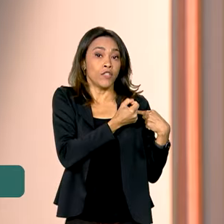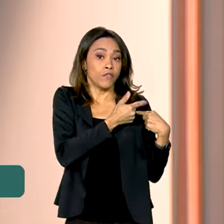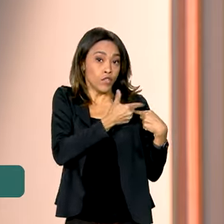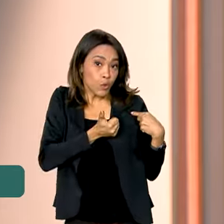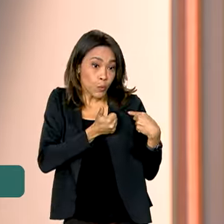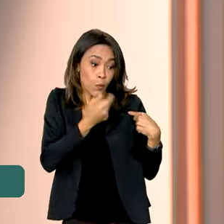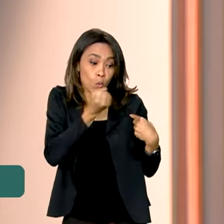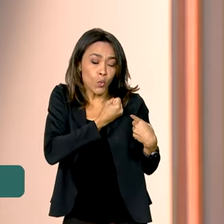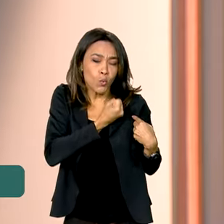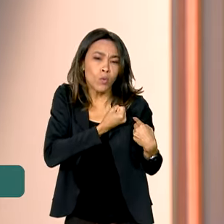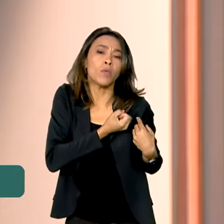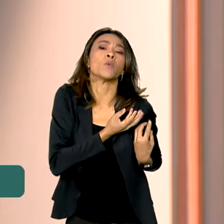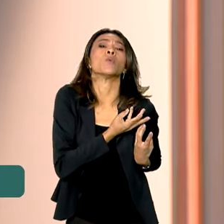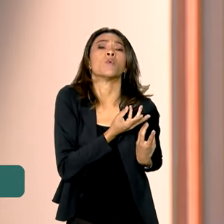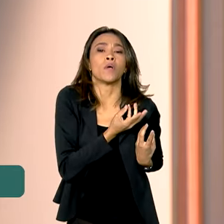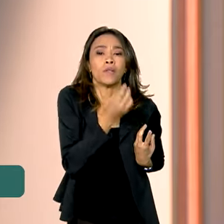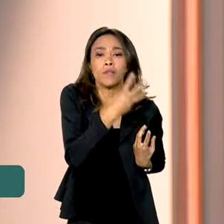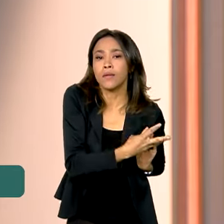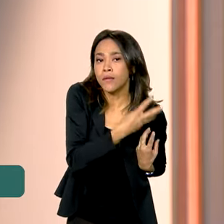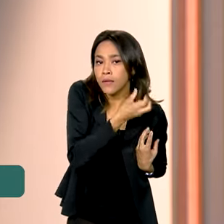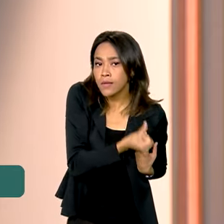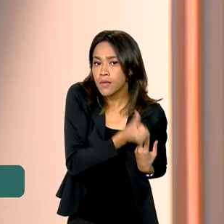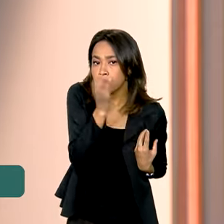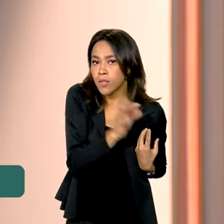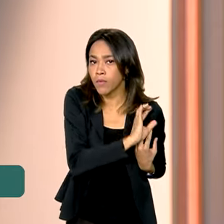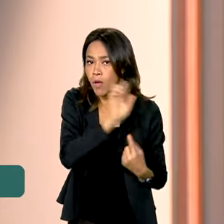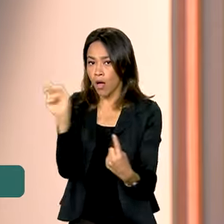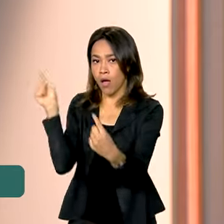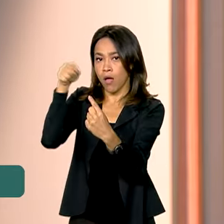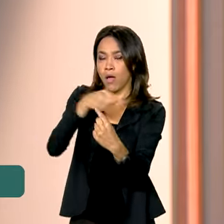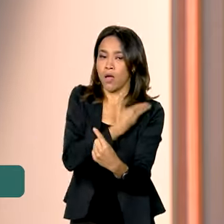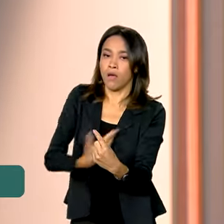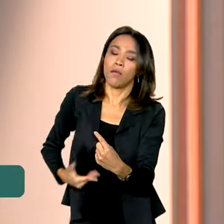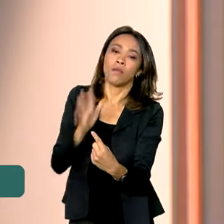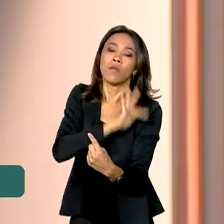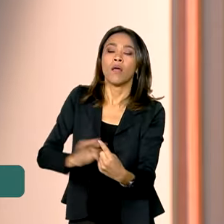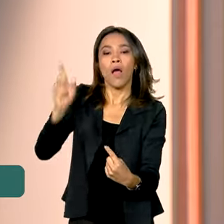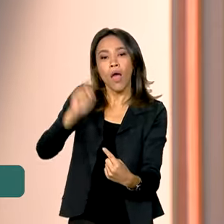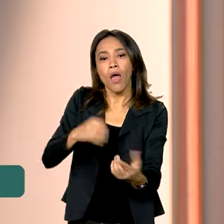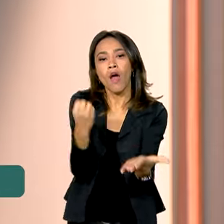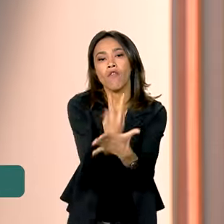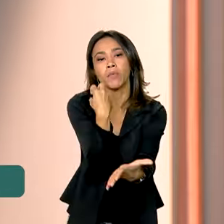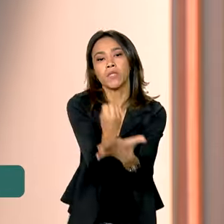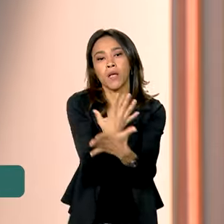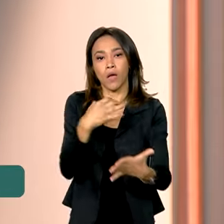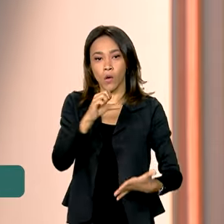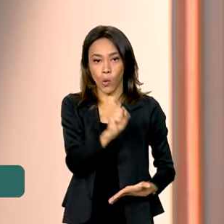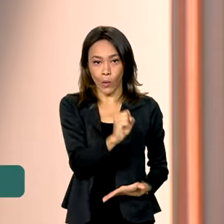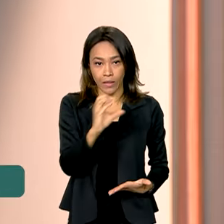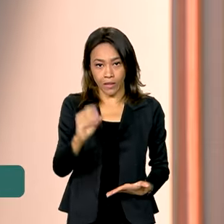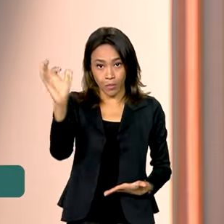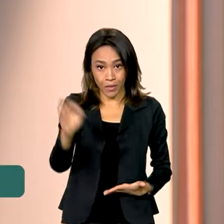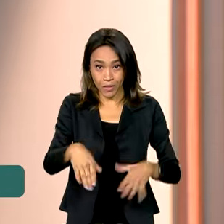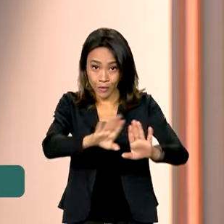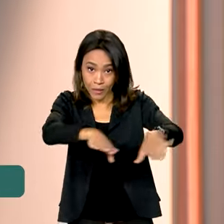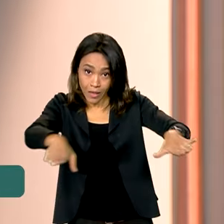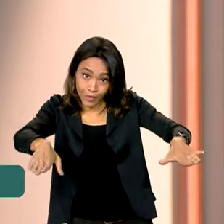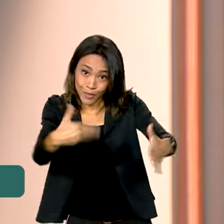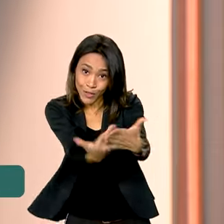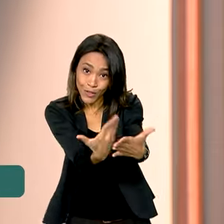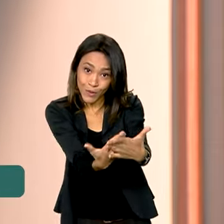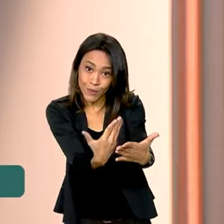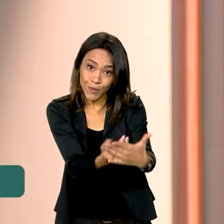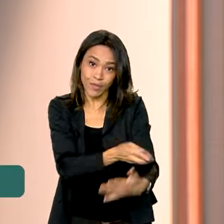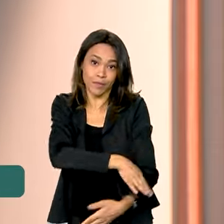era de 36%. E a meta do governo federal é alfabetizar 80% dos alunos do ensino